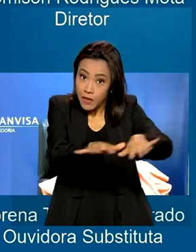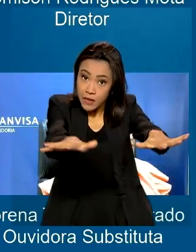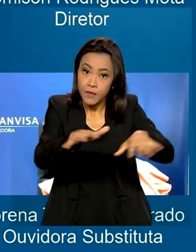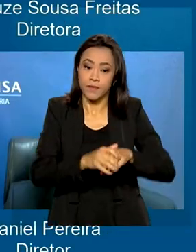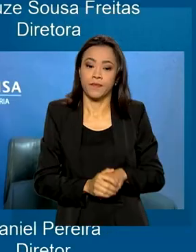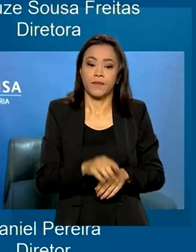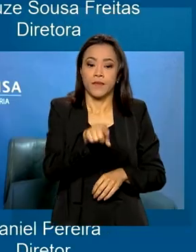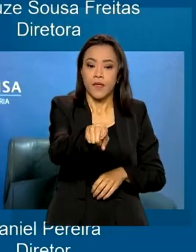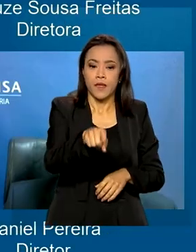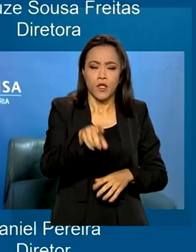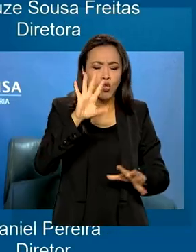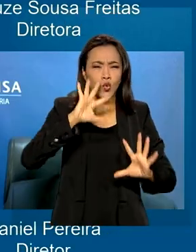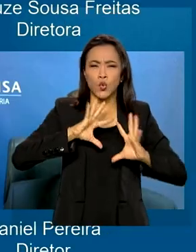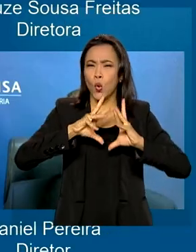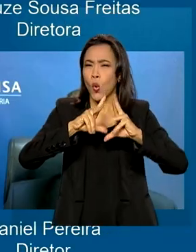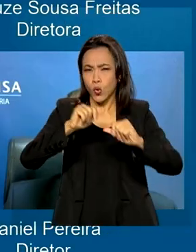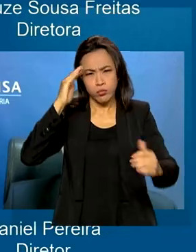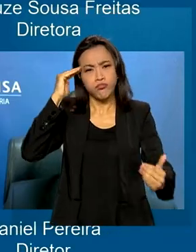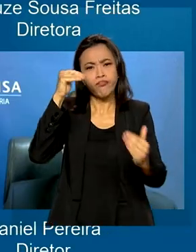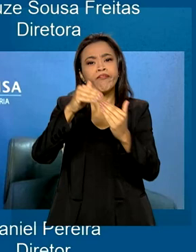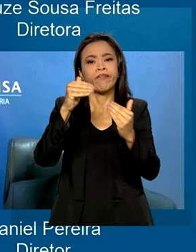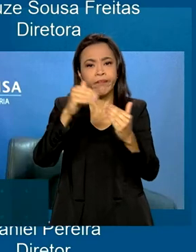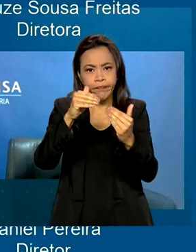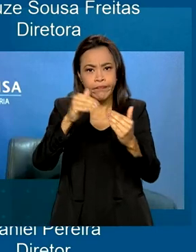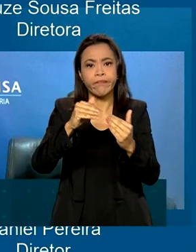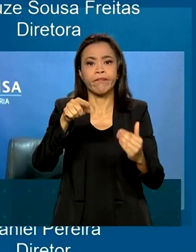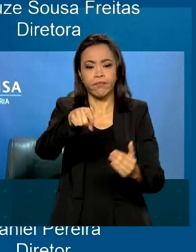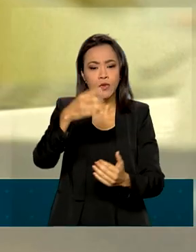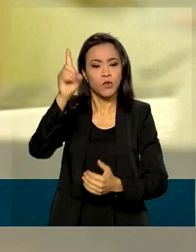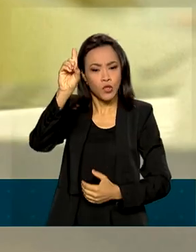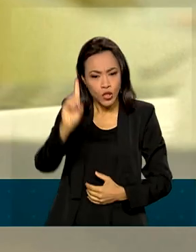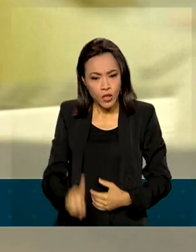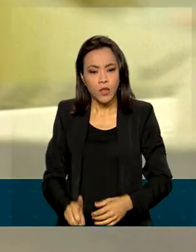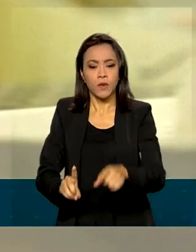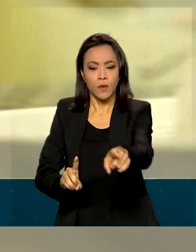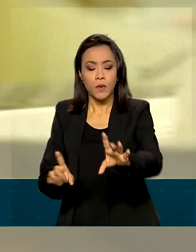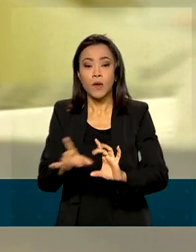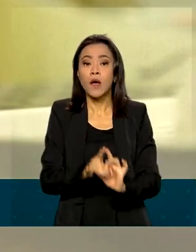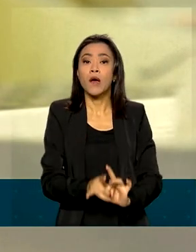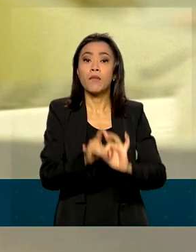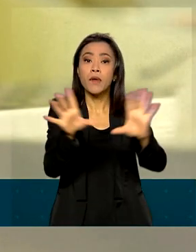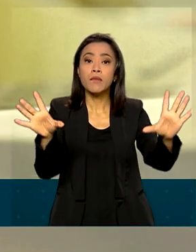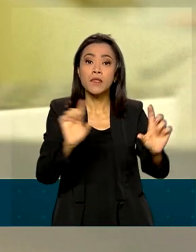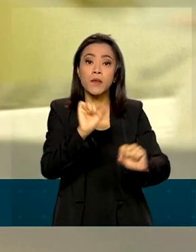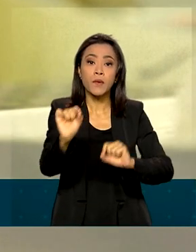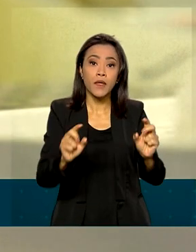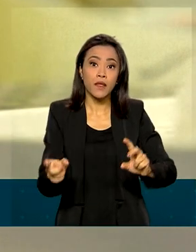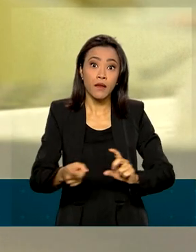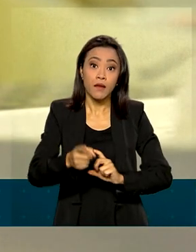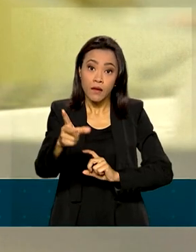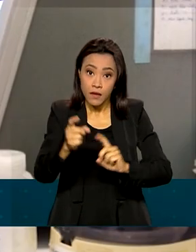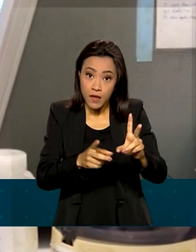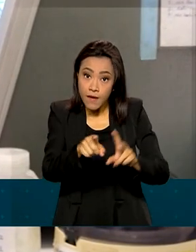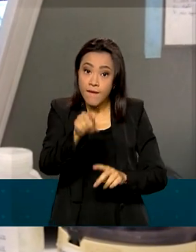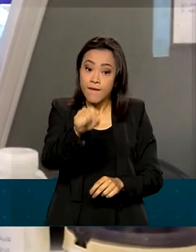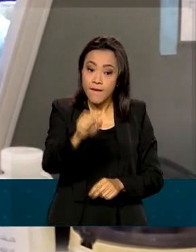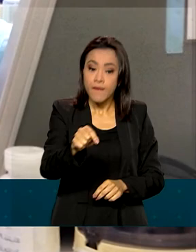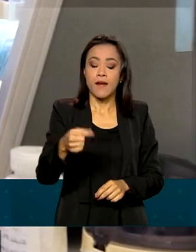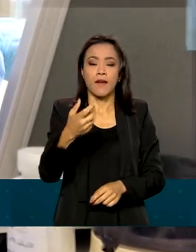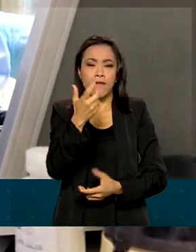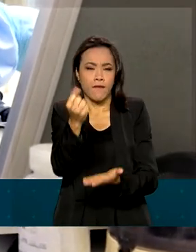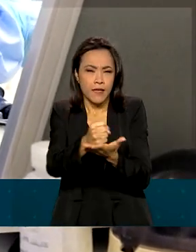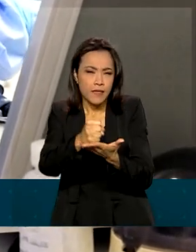unânime. Todos os diretores da Anvisa votaram pela autorização da importação de vacinas e